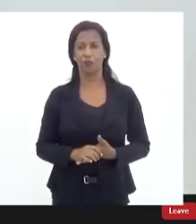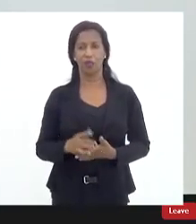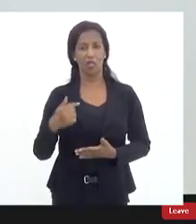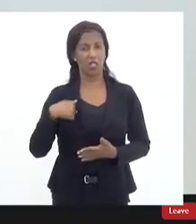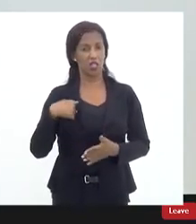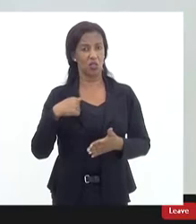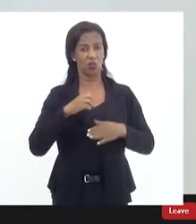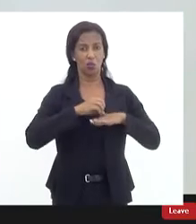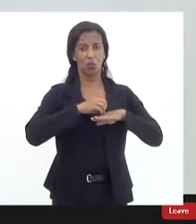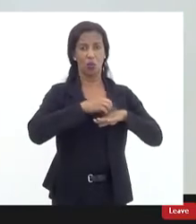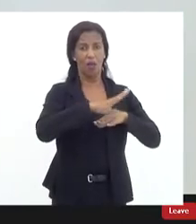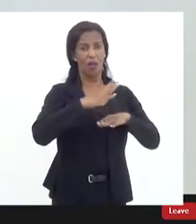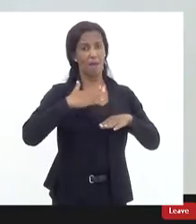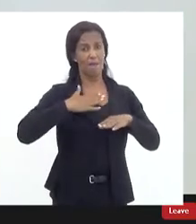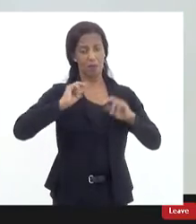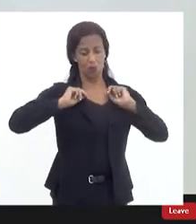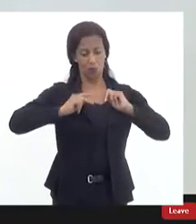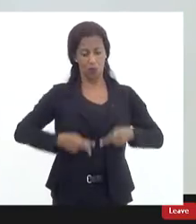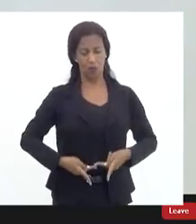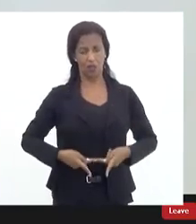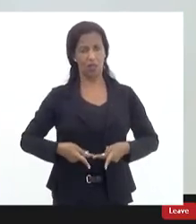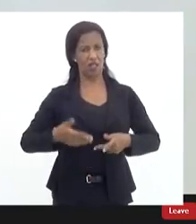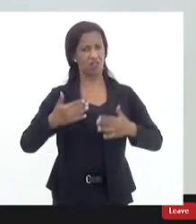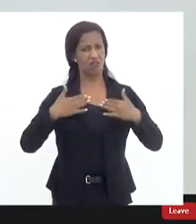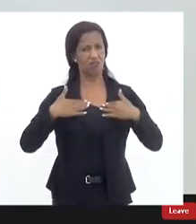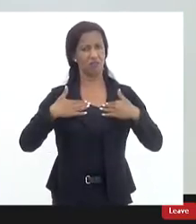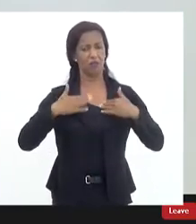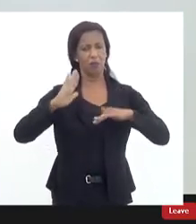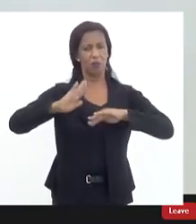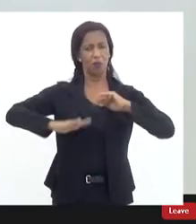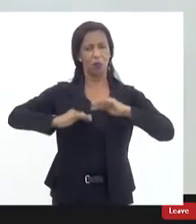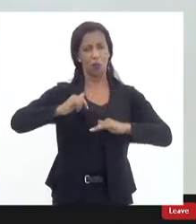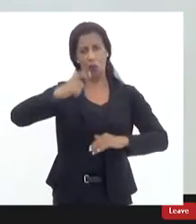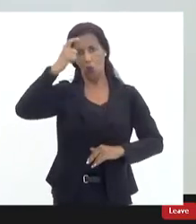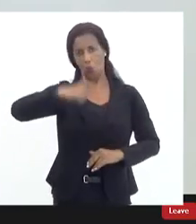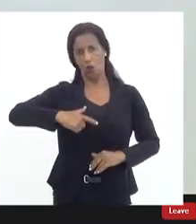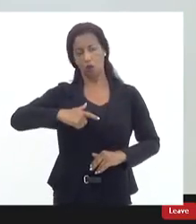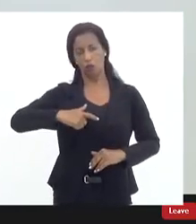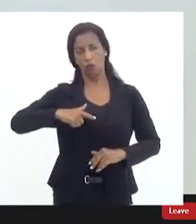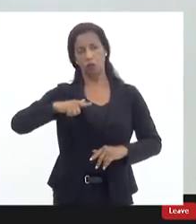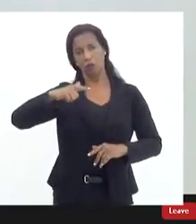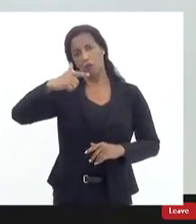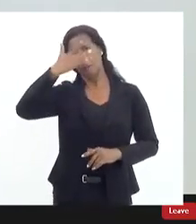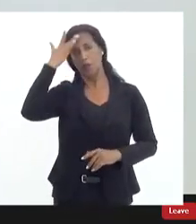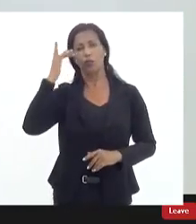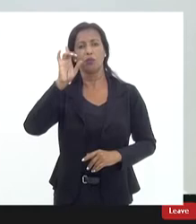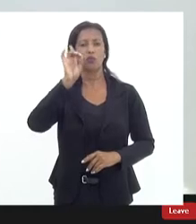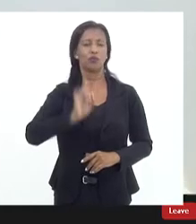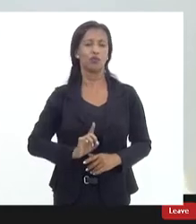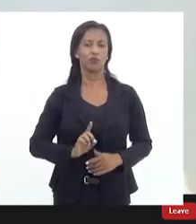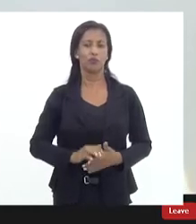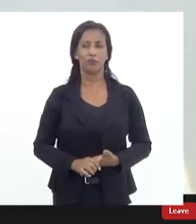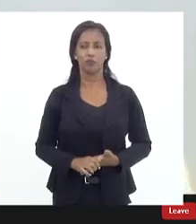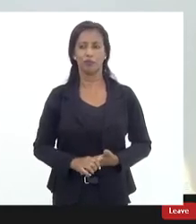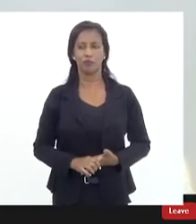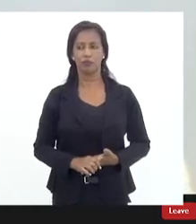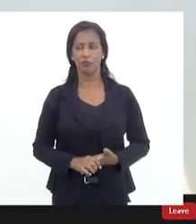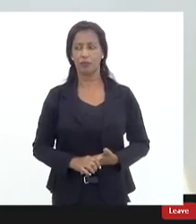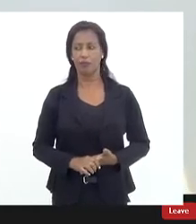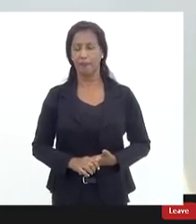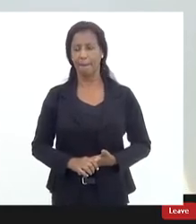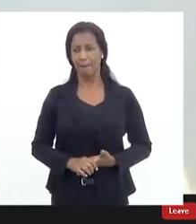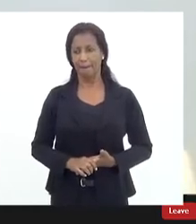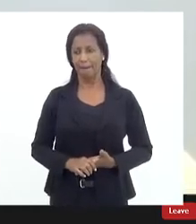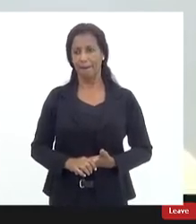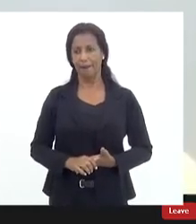exclui a minha humanidade muito menos a minha titularidade enquanto sujeito de direitos no contexto do